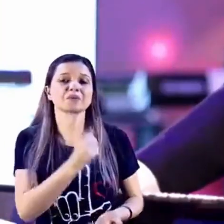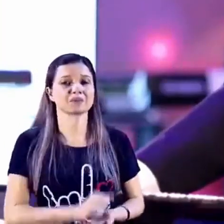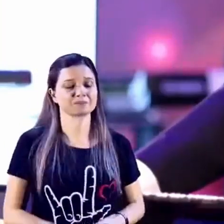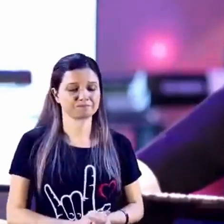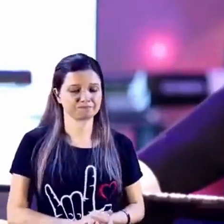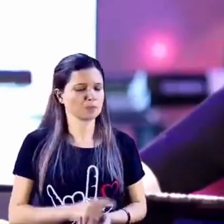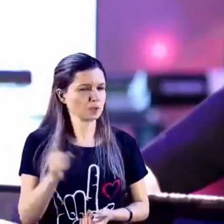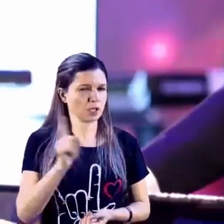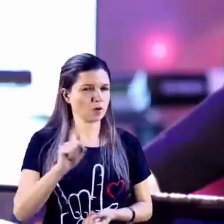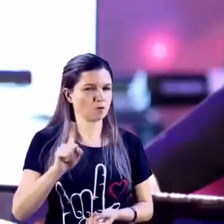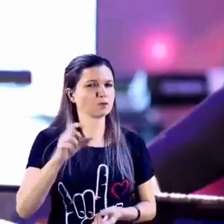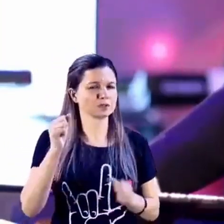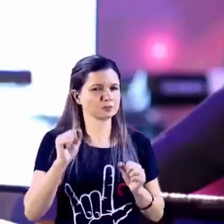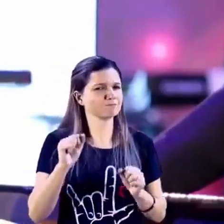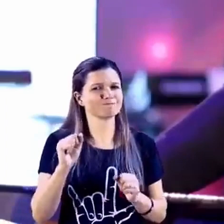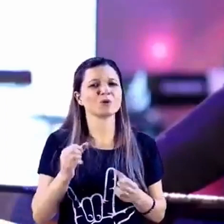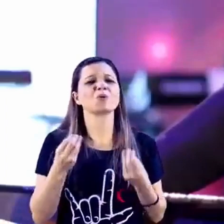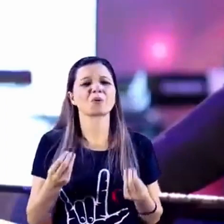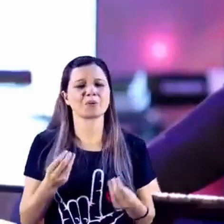Vamos nos basear onde?